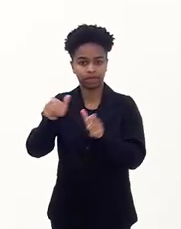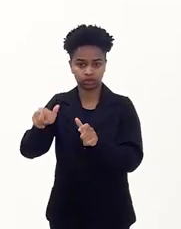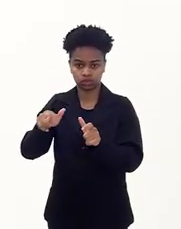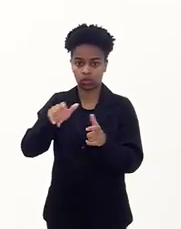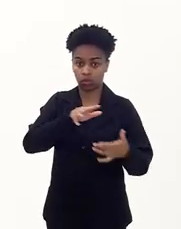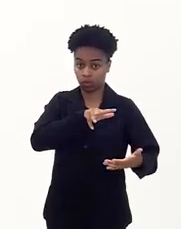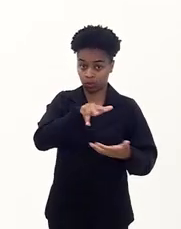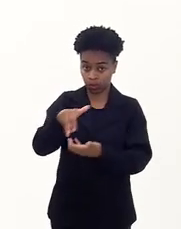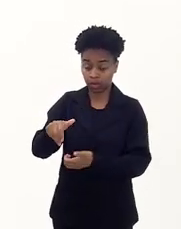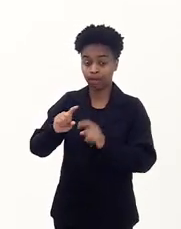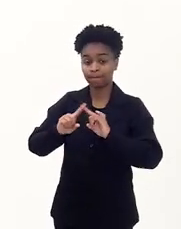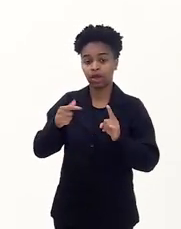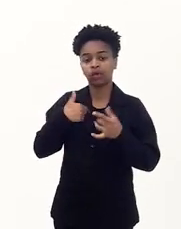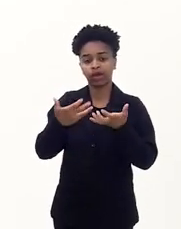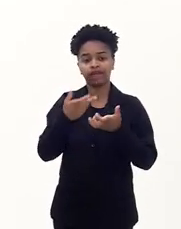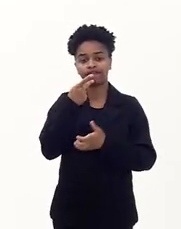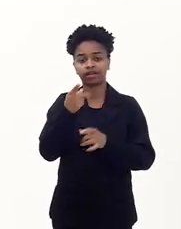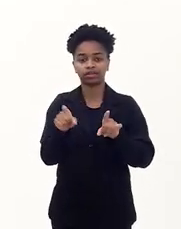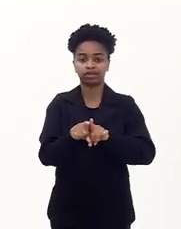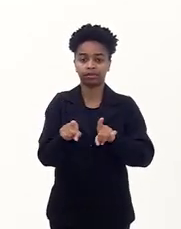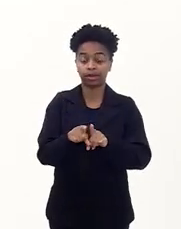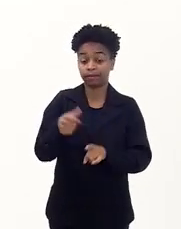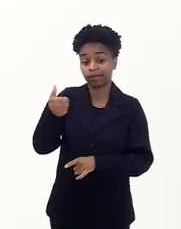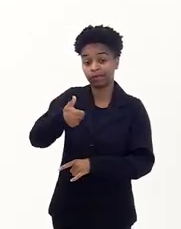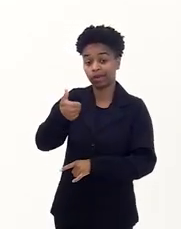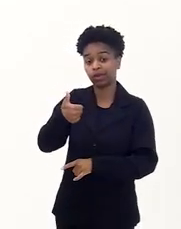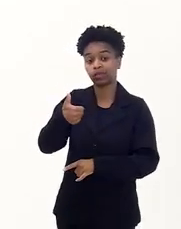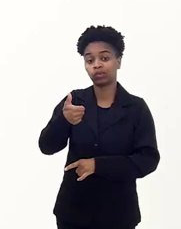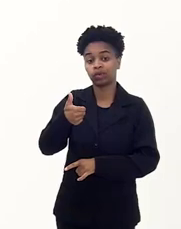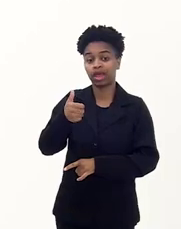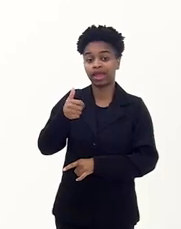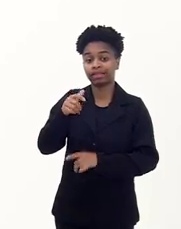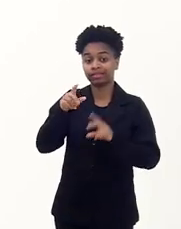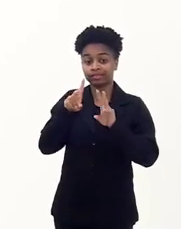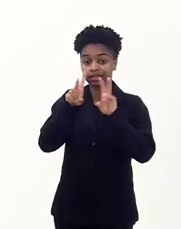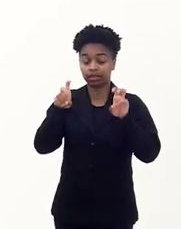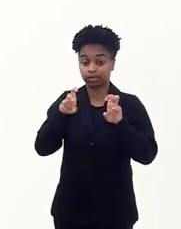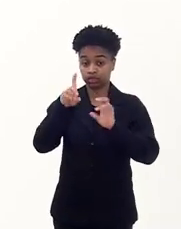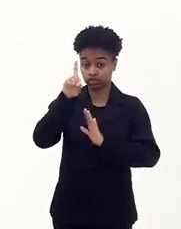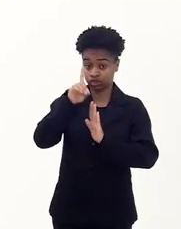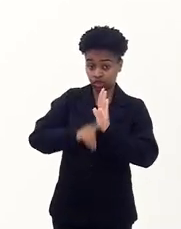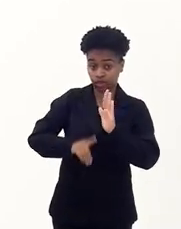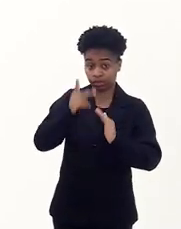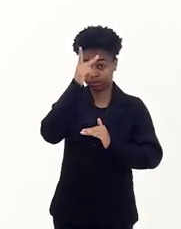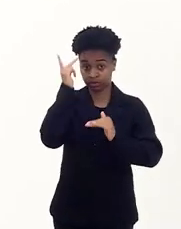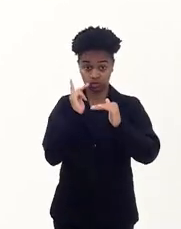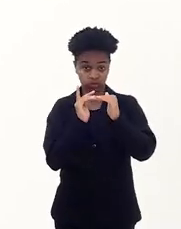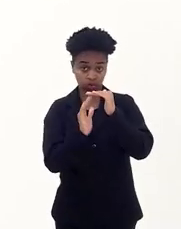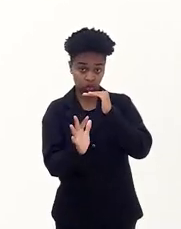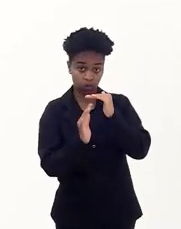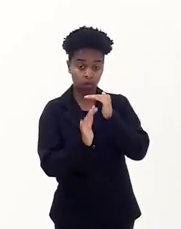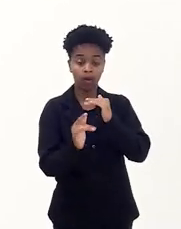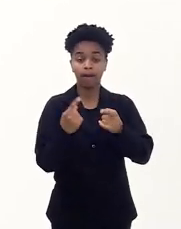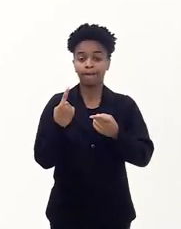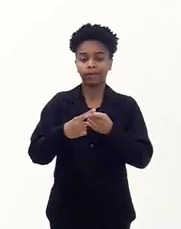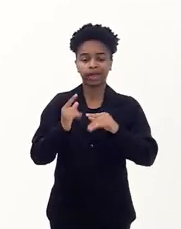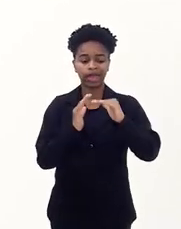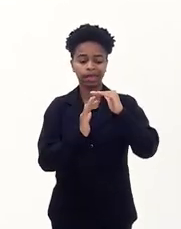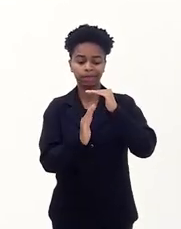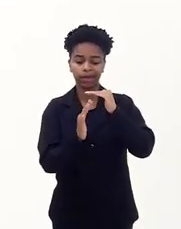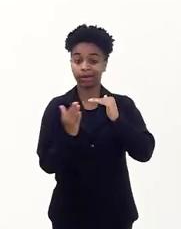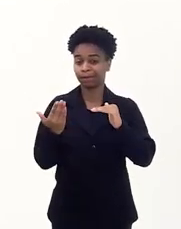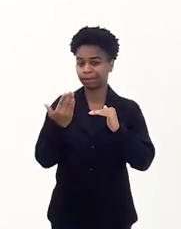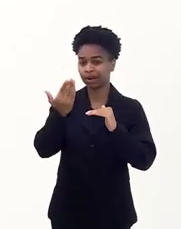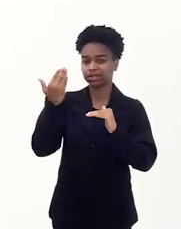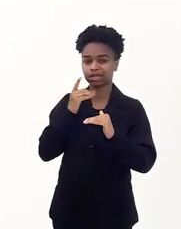internacional, eu gostaria de falar também, primeiro, sobre o direito dos imigrantes. Os imigrantes não